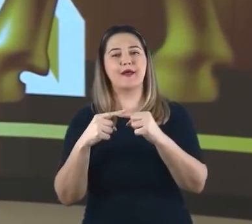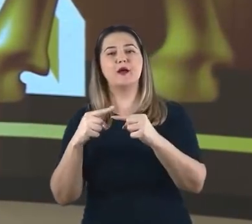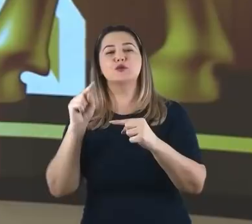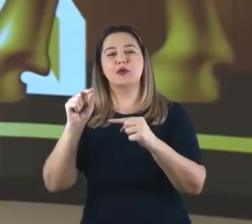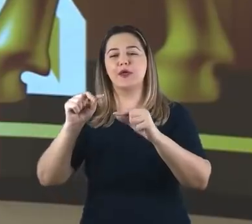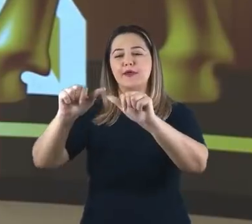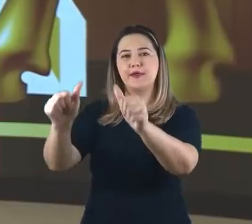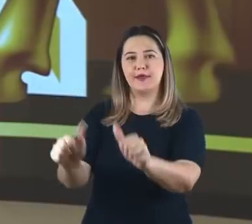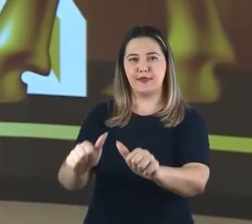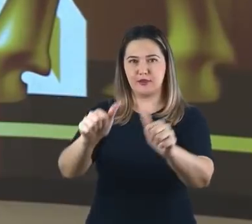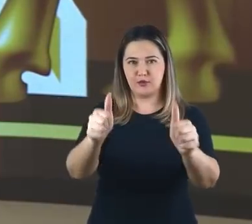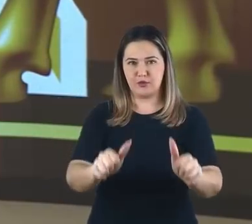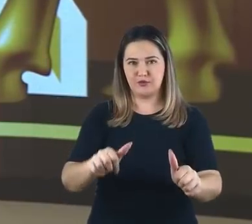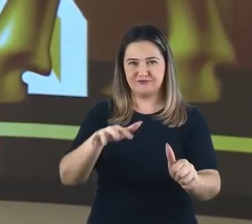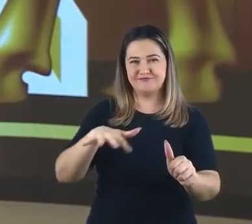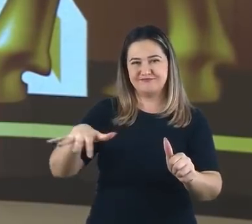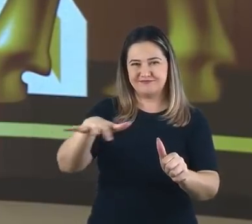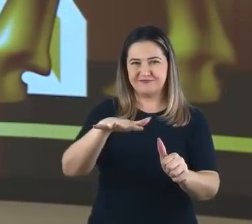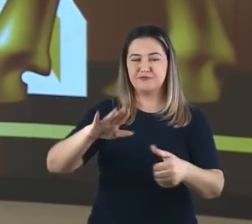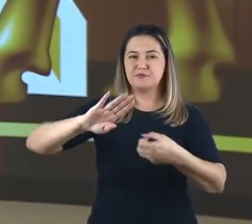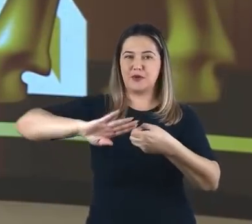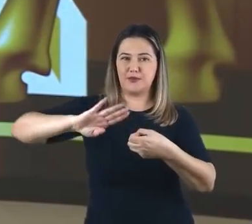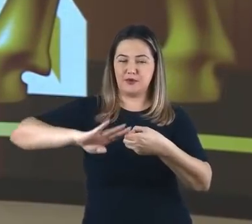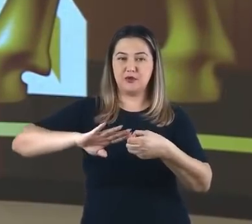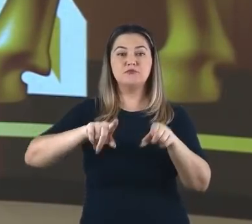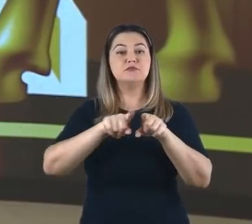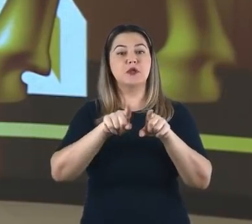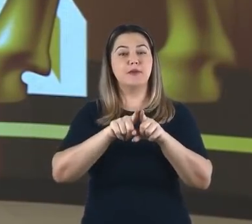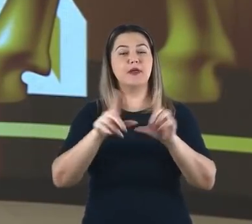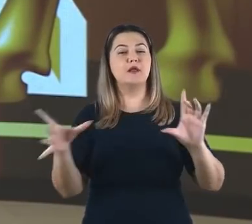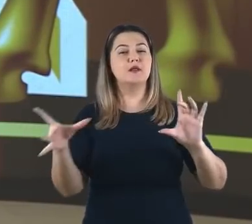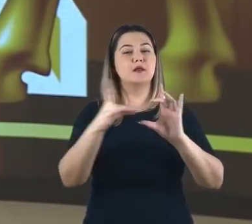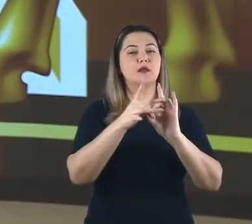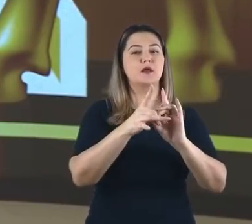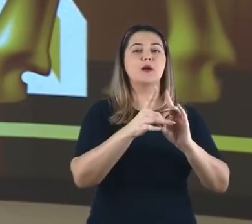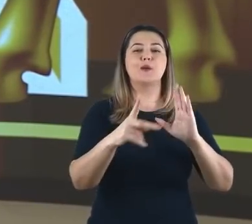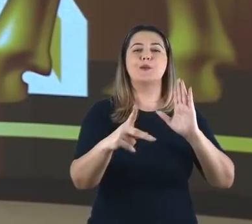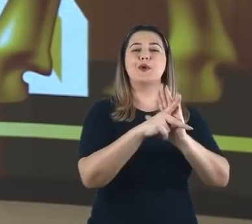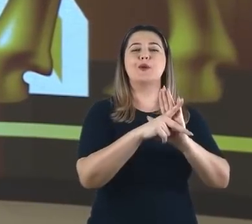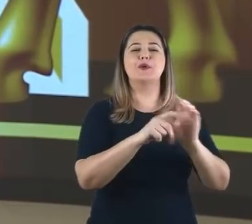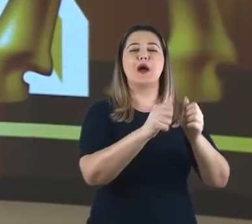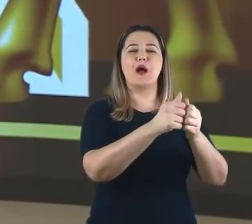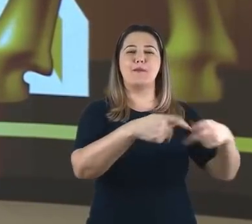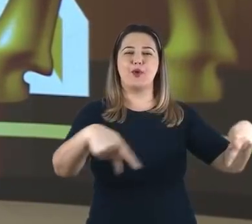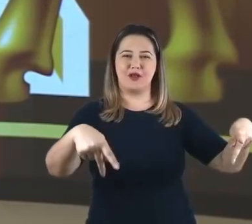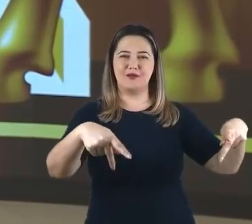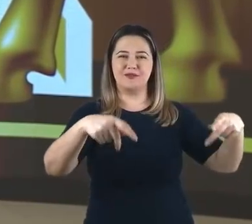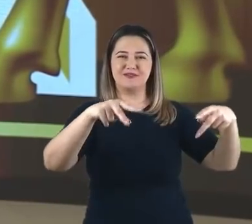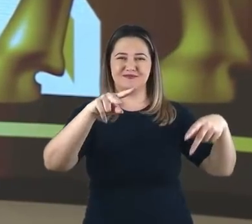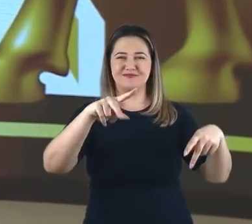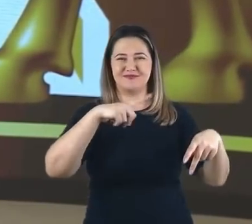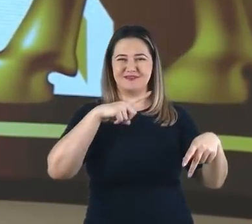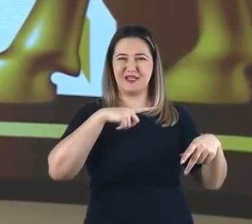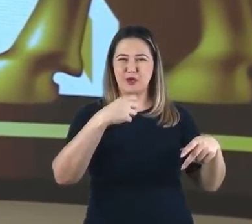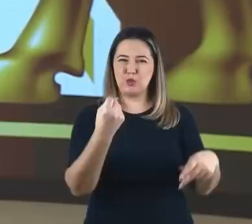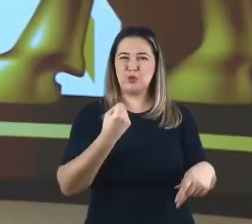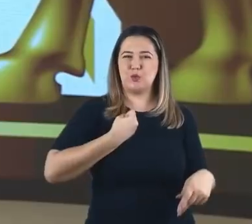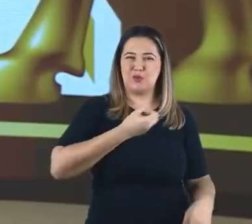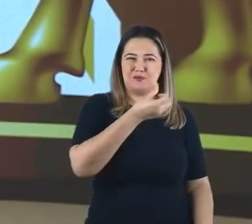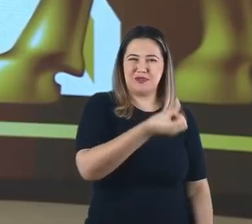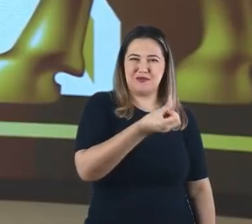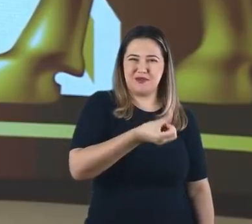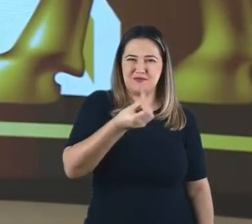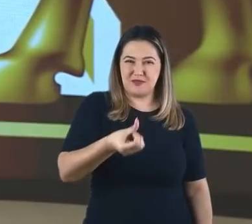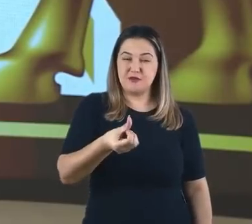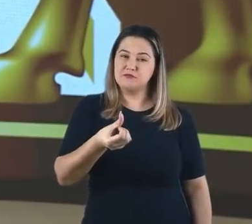com o 666 do Apocalipse. Relação profética no sentido de simbologia, é claro. Mas antes que eu entre nesse